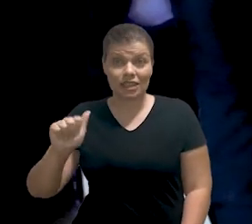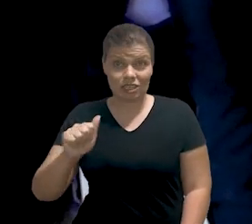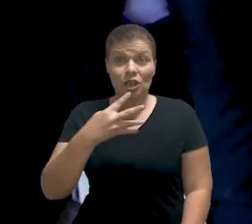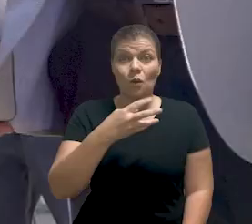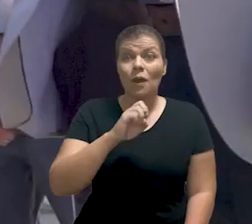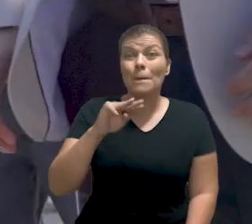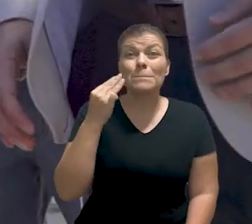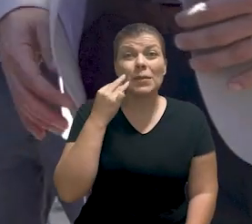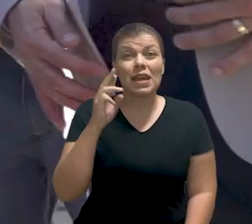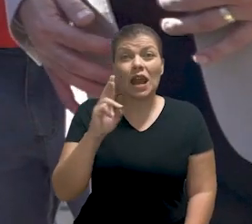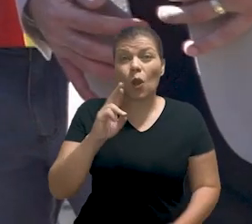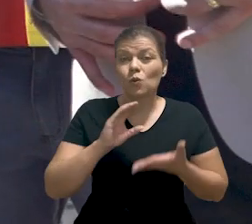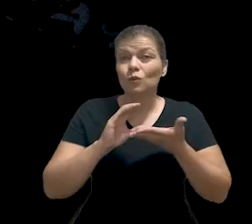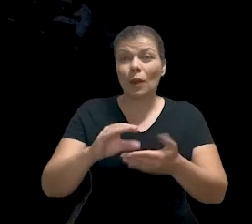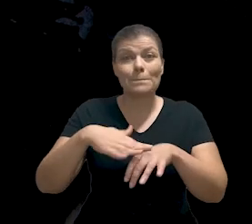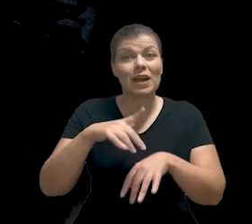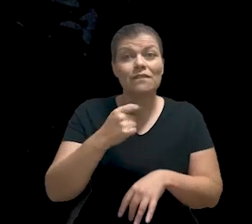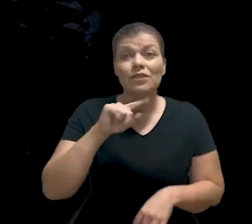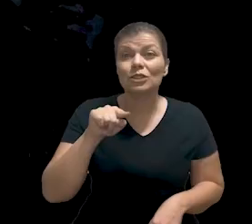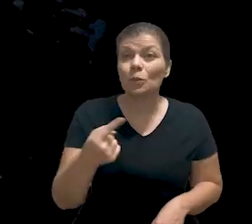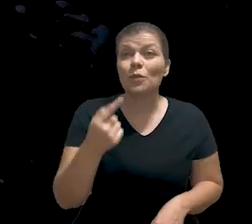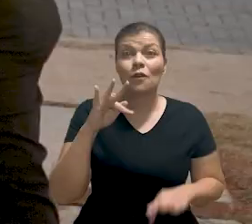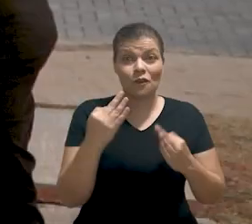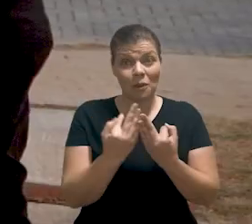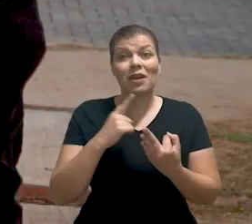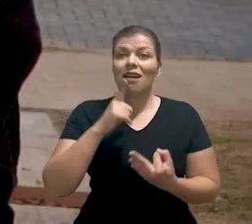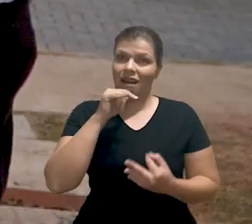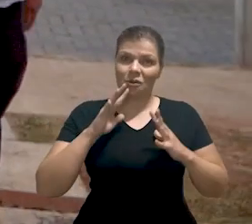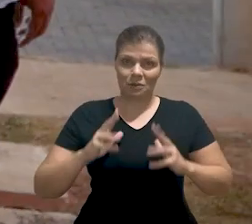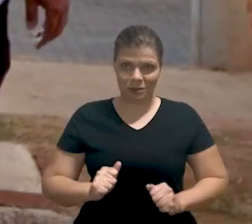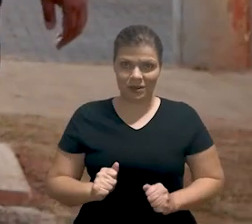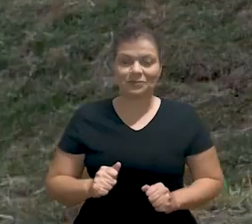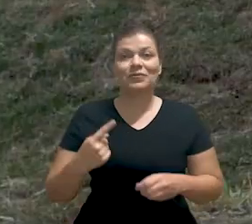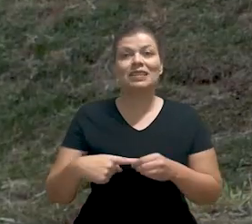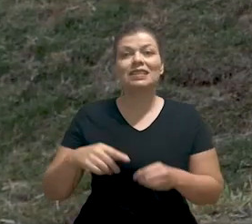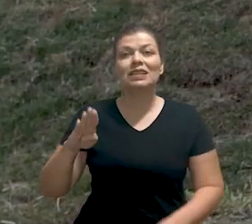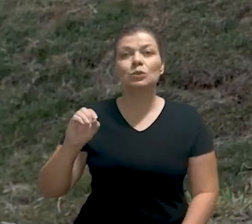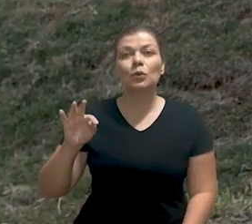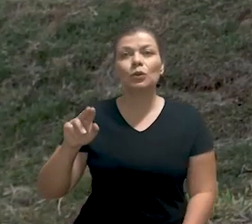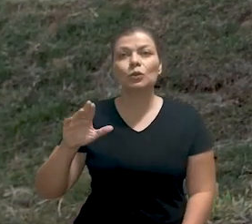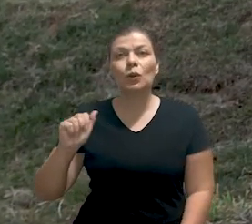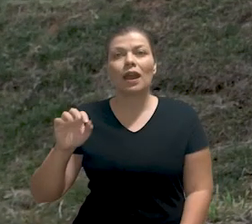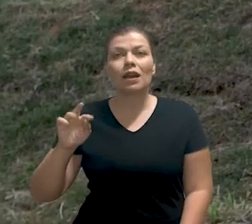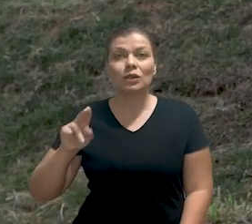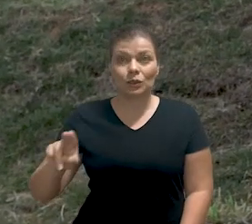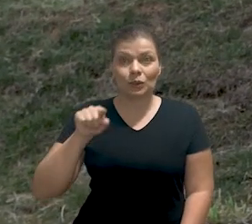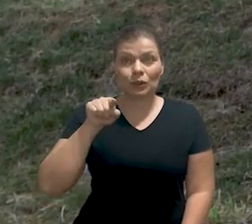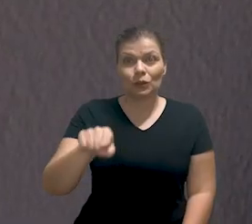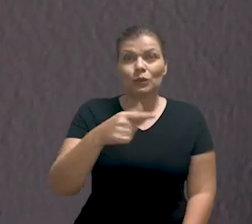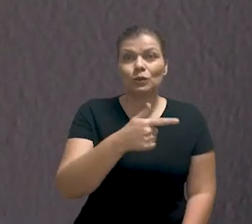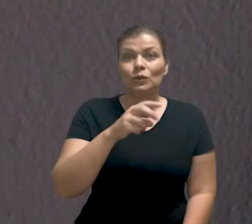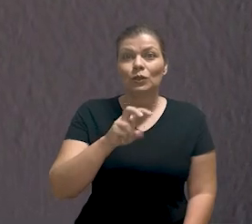48 milhões, mais de 20 mil famílias terão água tratada. Paramos em Botucatu. 252 famílias de baixa